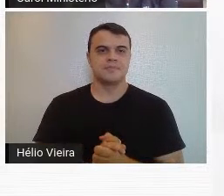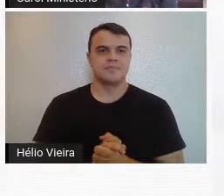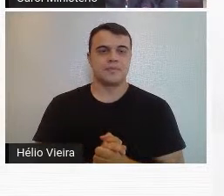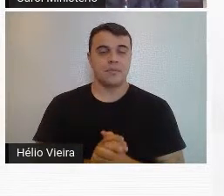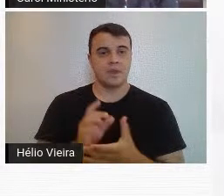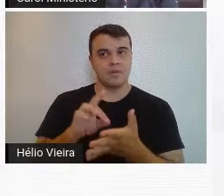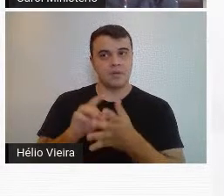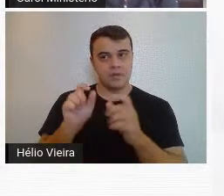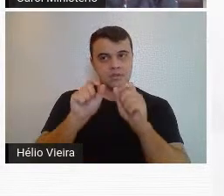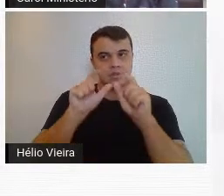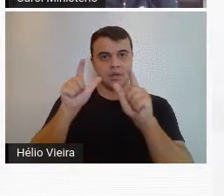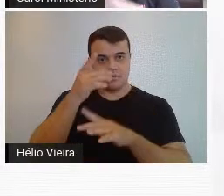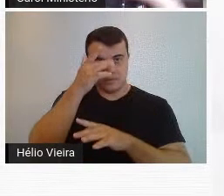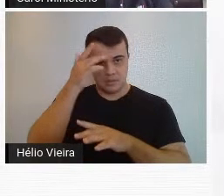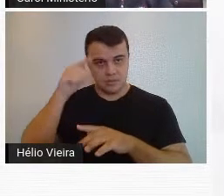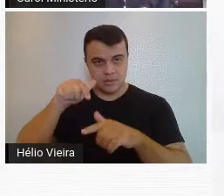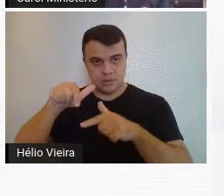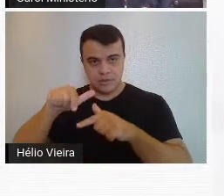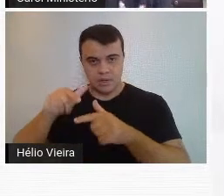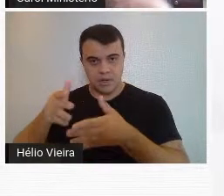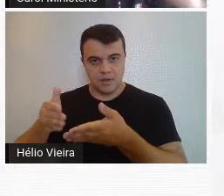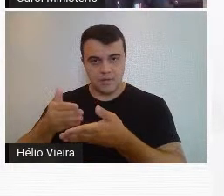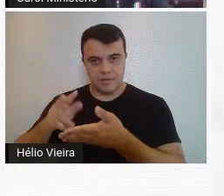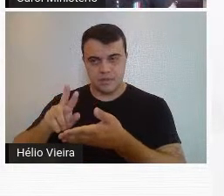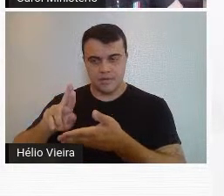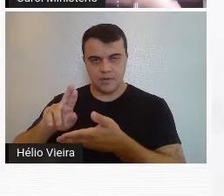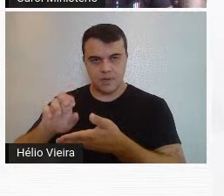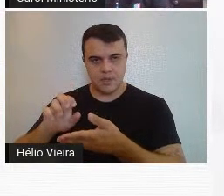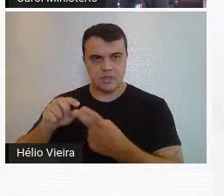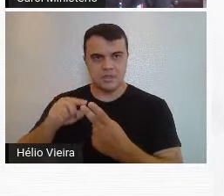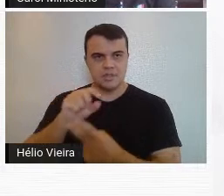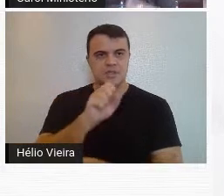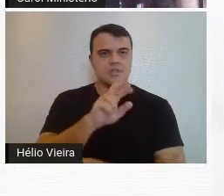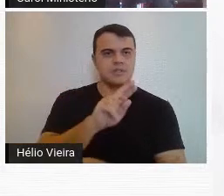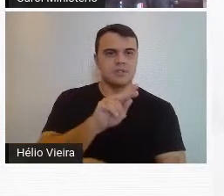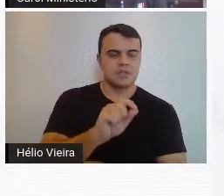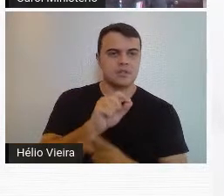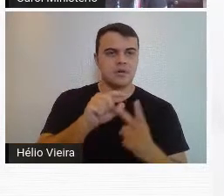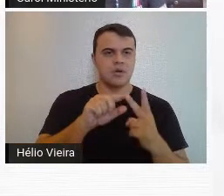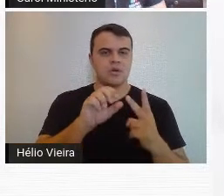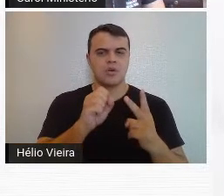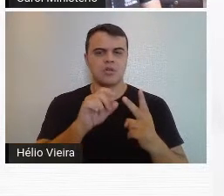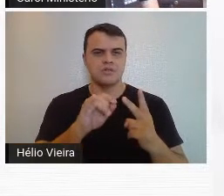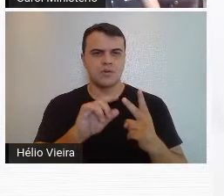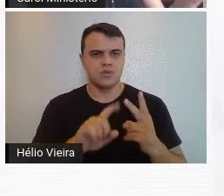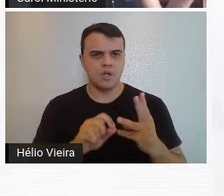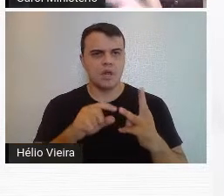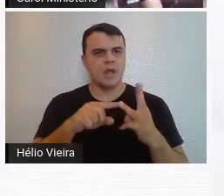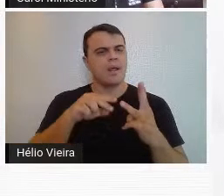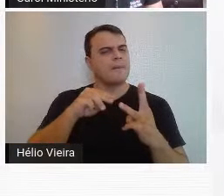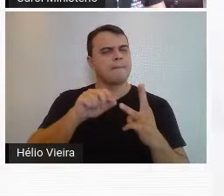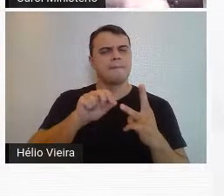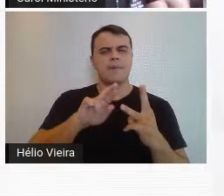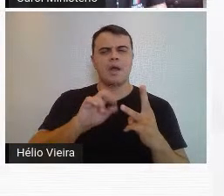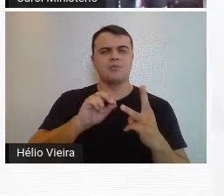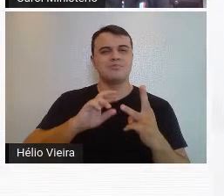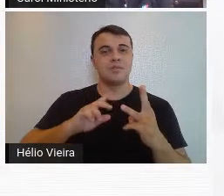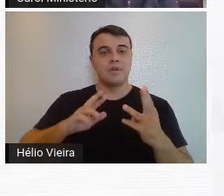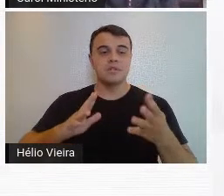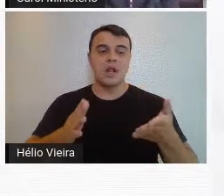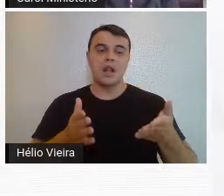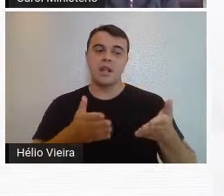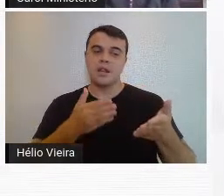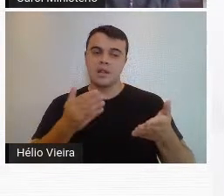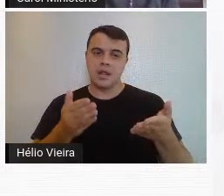claro, que os colaboradores da Revista Verde, todos eles, o Sérgio Miliê, o Oso, o Diomário. Então, dentro da literatura, nós